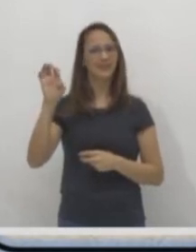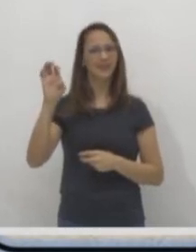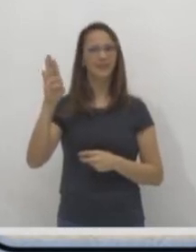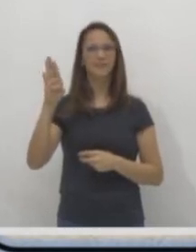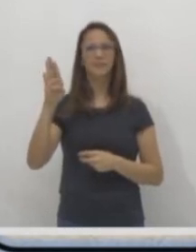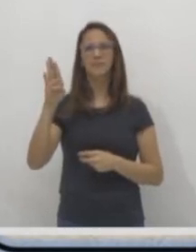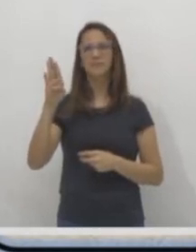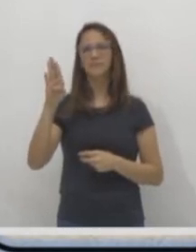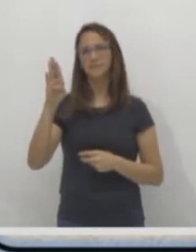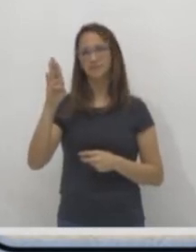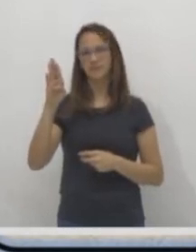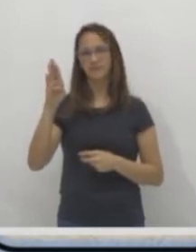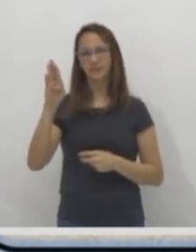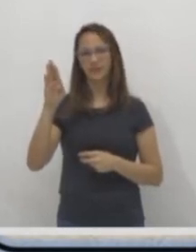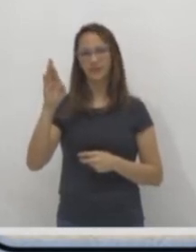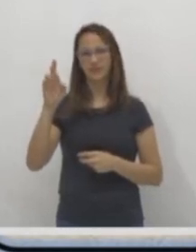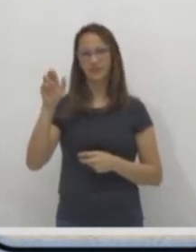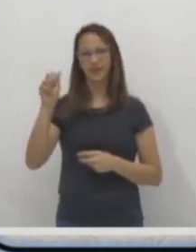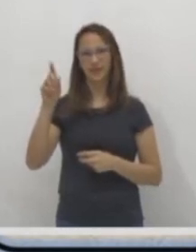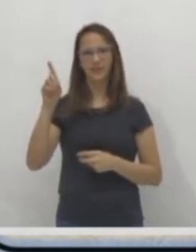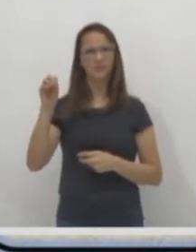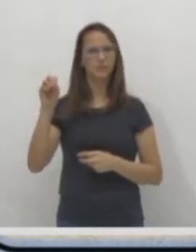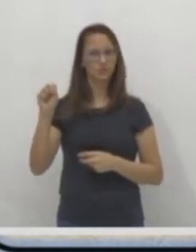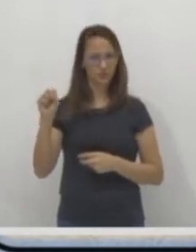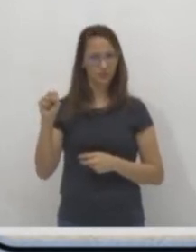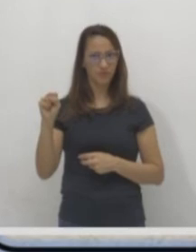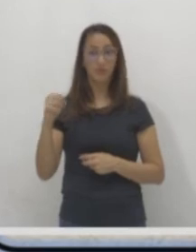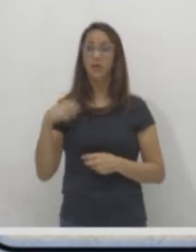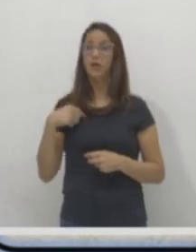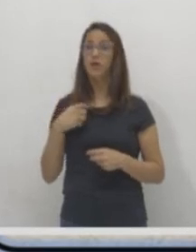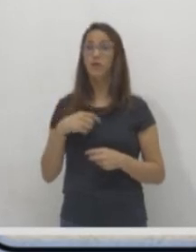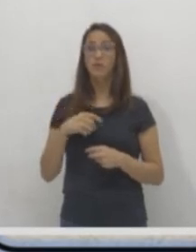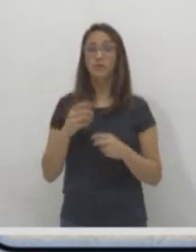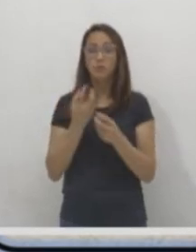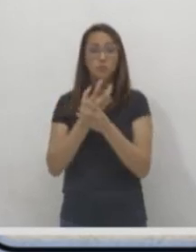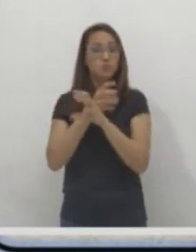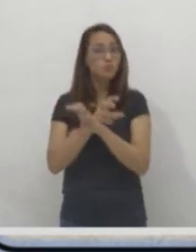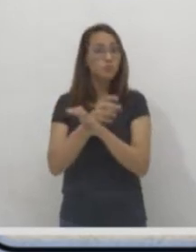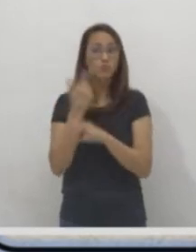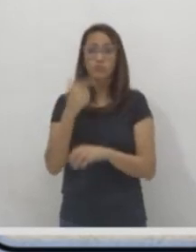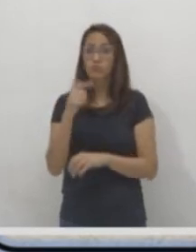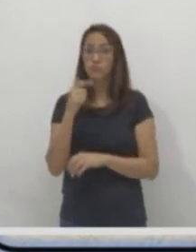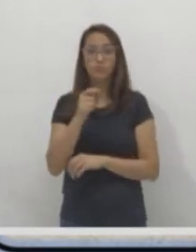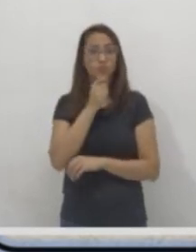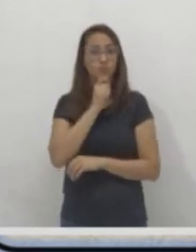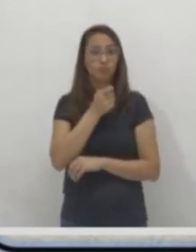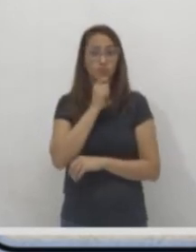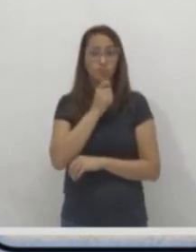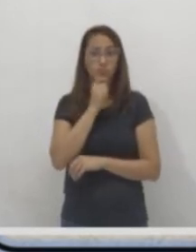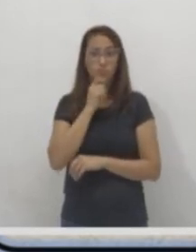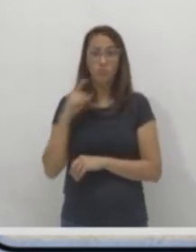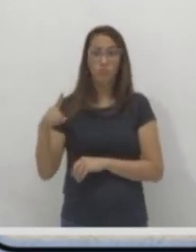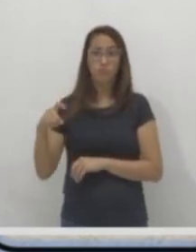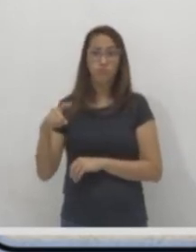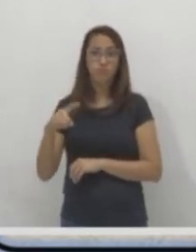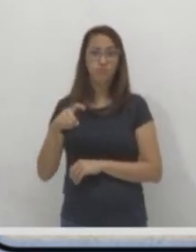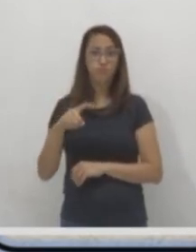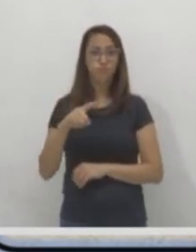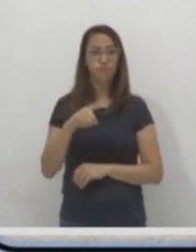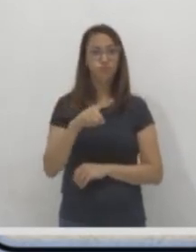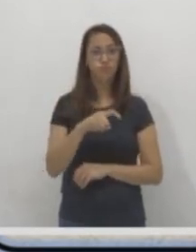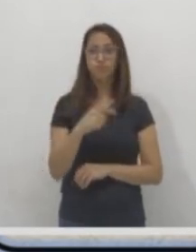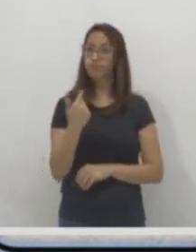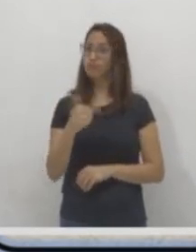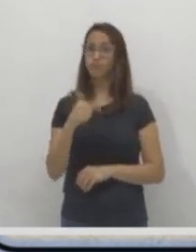ossos. Quem é esse aí que não tem ossos? É a dona minhoca. Minhoca não tem osso nenhum, mas ela é um animalzinho.